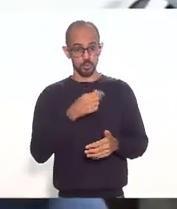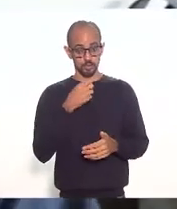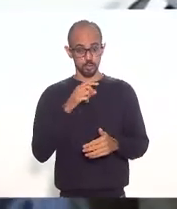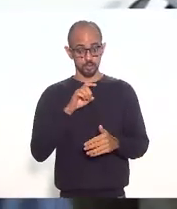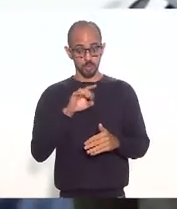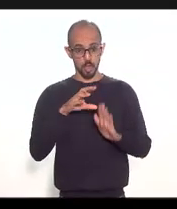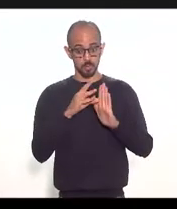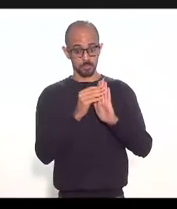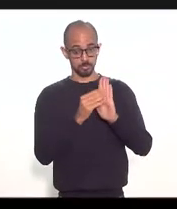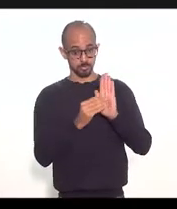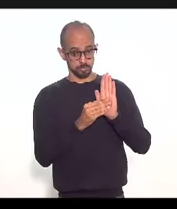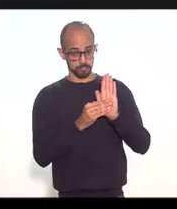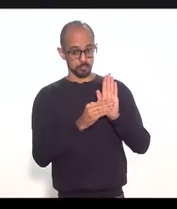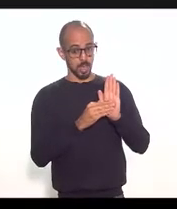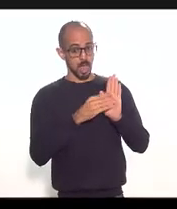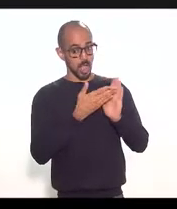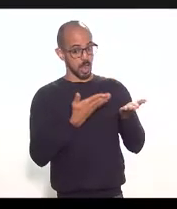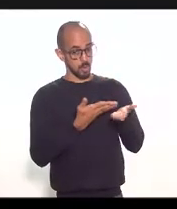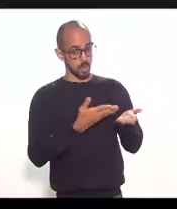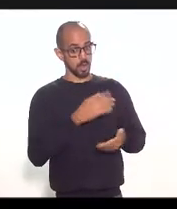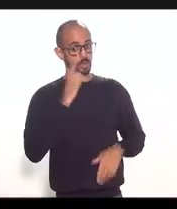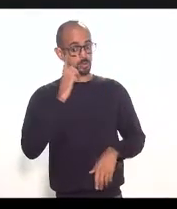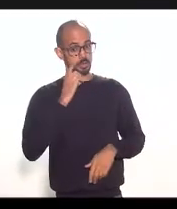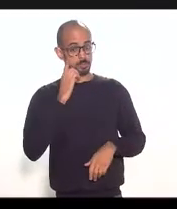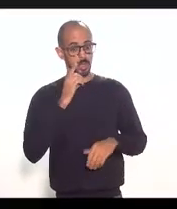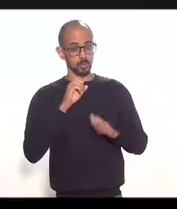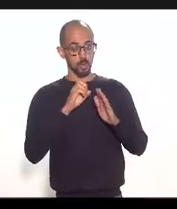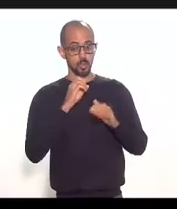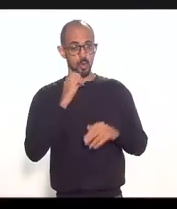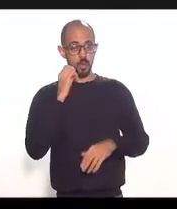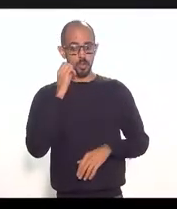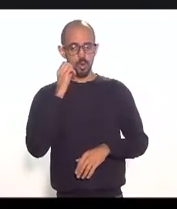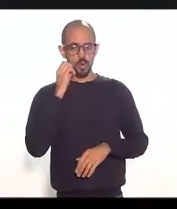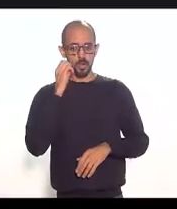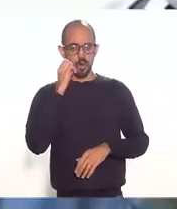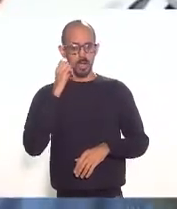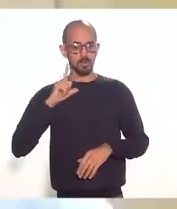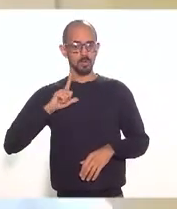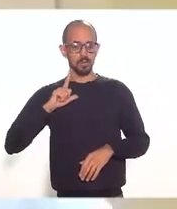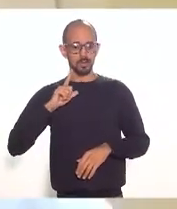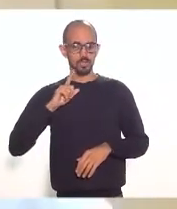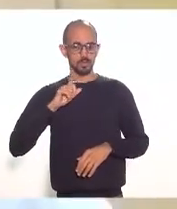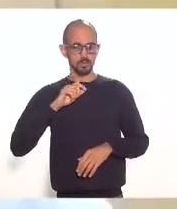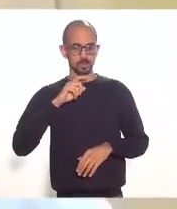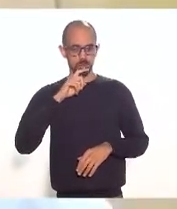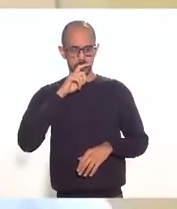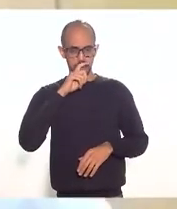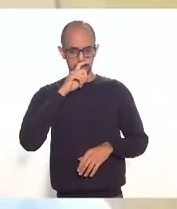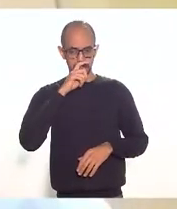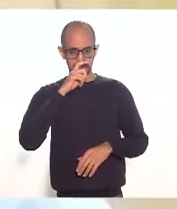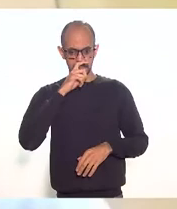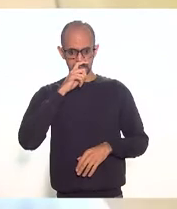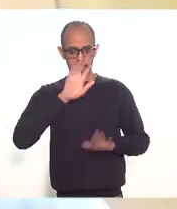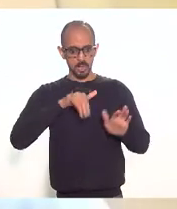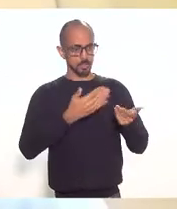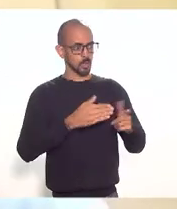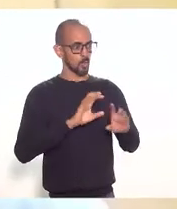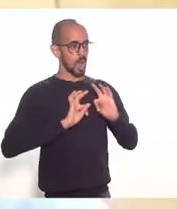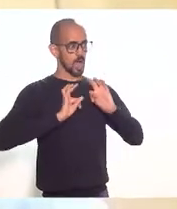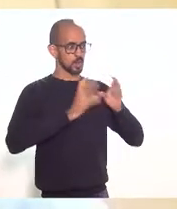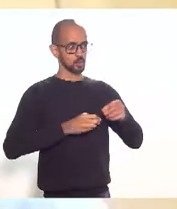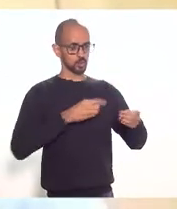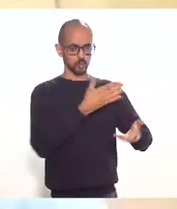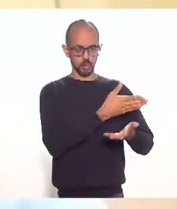na imagem agora, o deputado federal, Otávio Leite. Por favor. Saudar aqui todos os deputados das comissões envolvidas na audiência